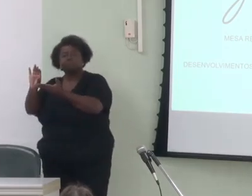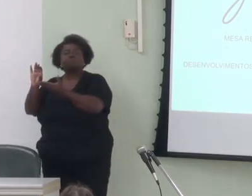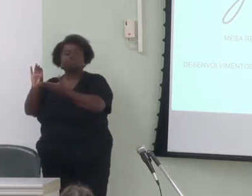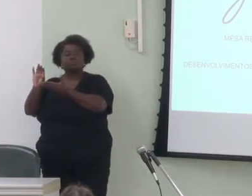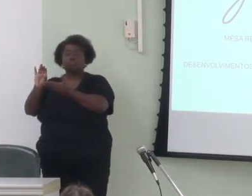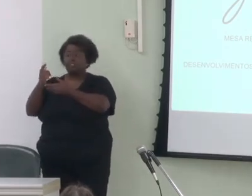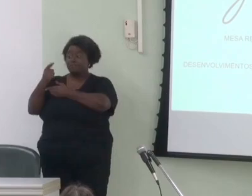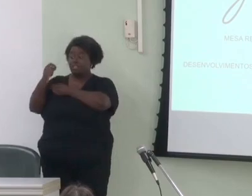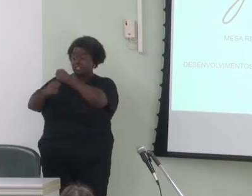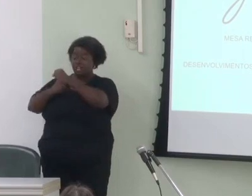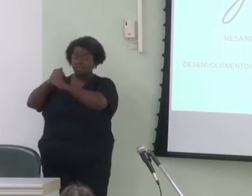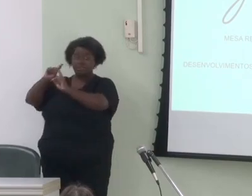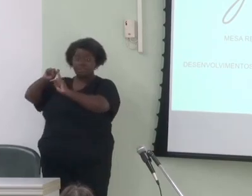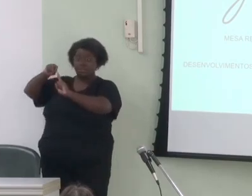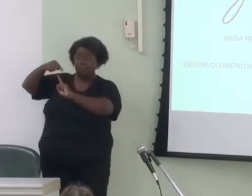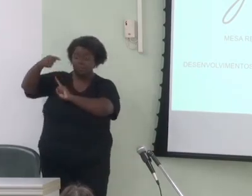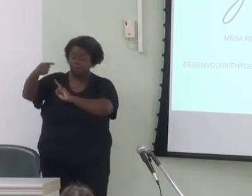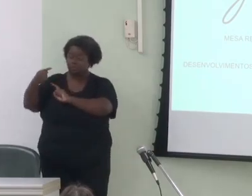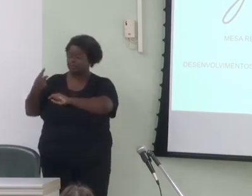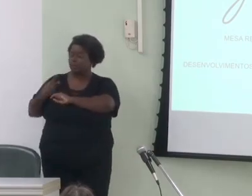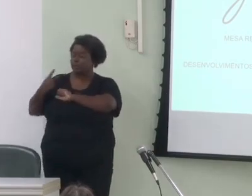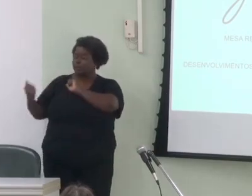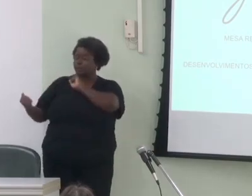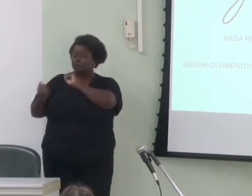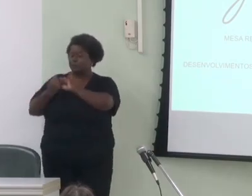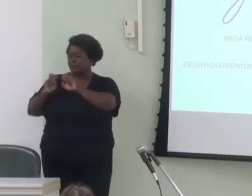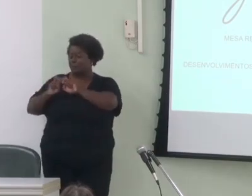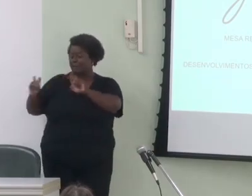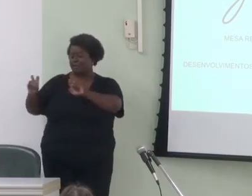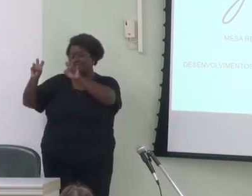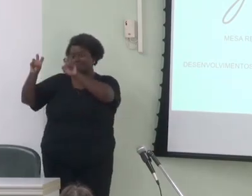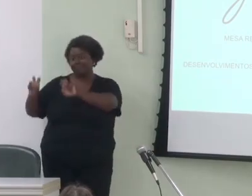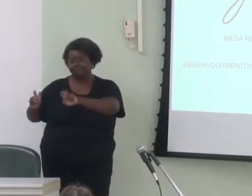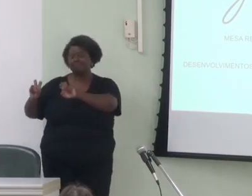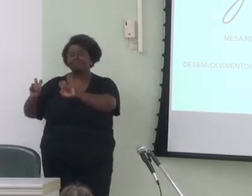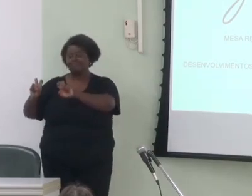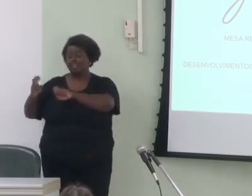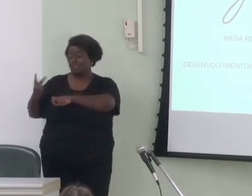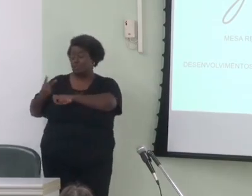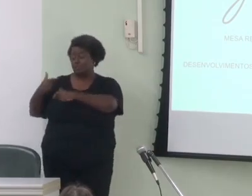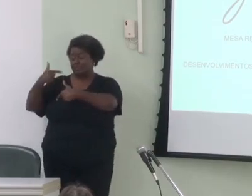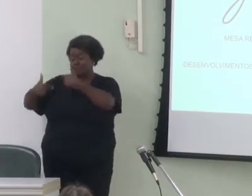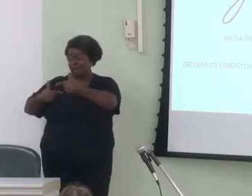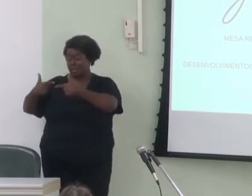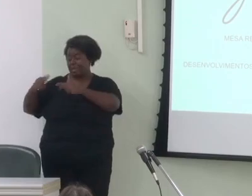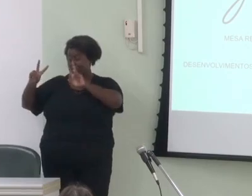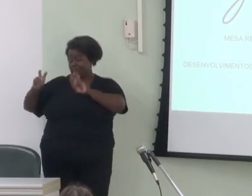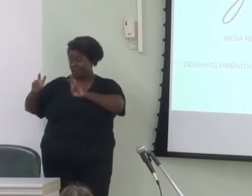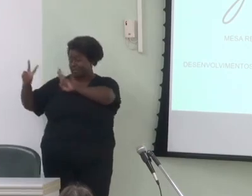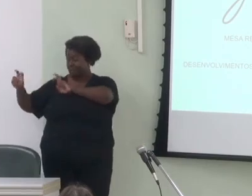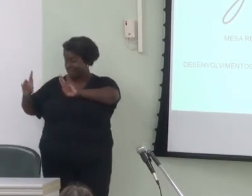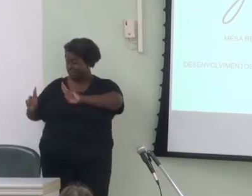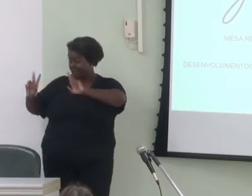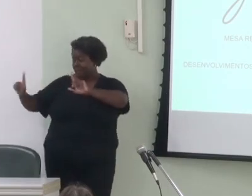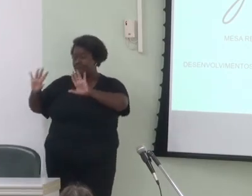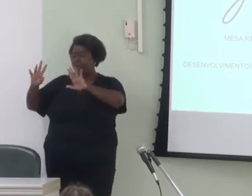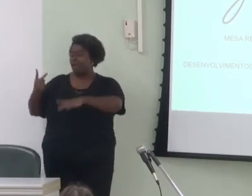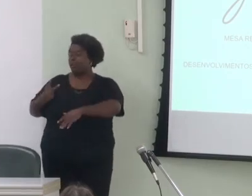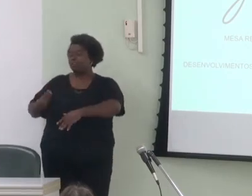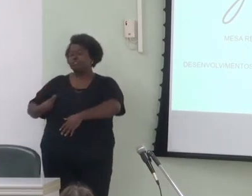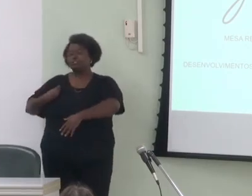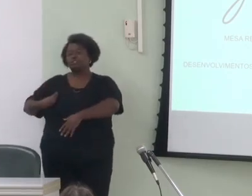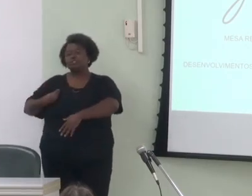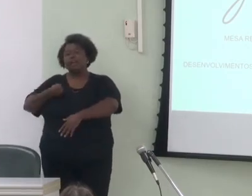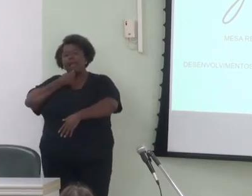nessa mesa e, ainda que trabalhemos em modelos teóricos diferentes, continuamos as duas como funcionalistas convictas.